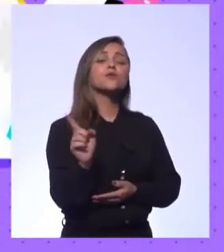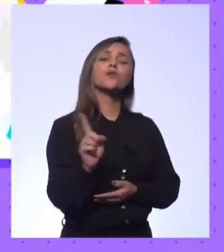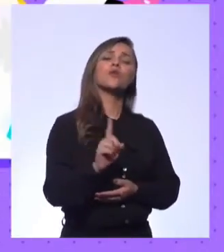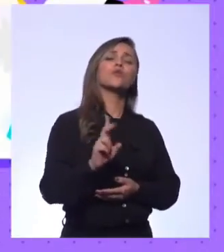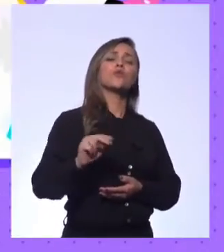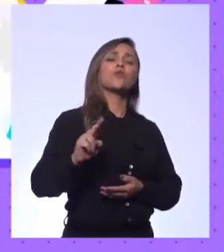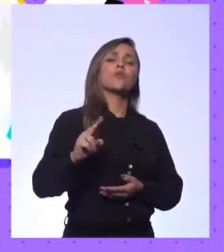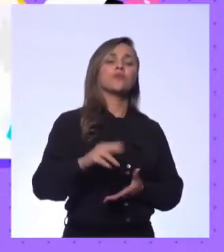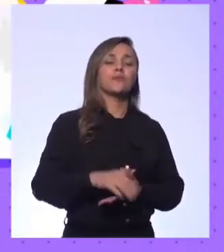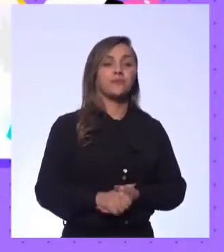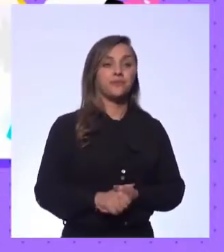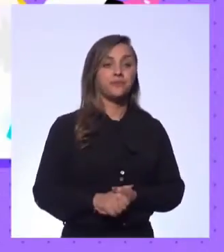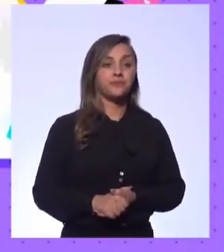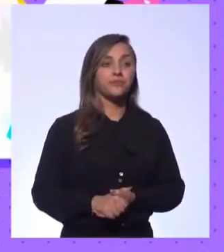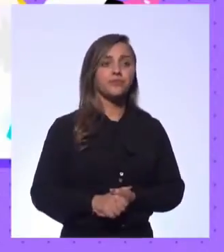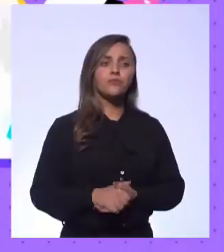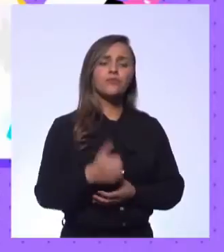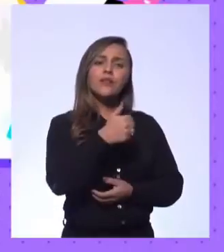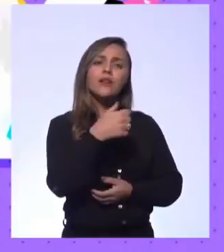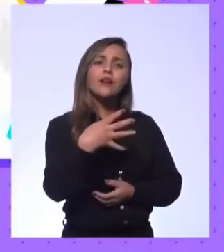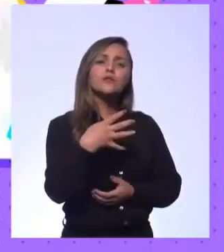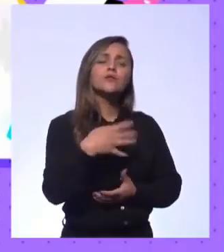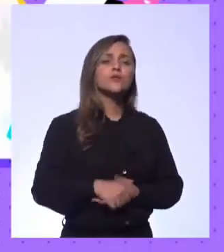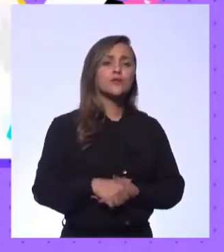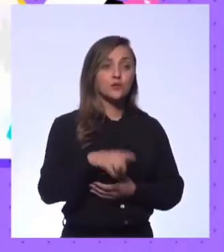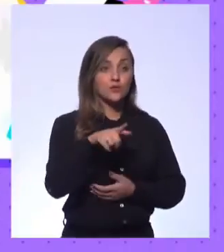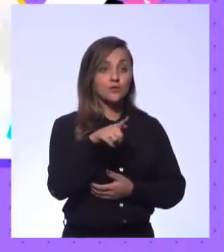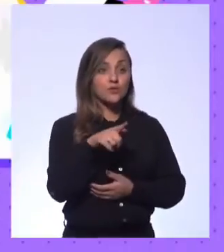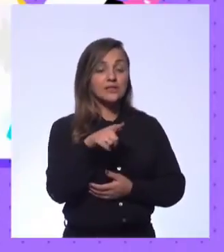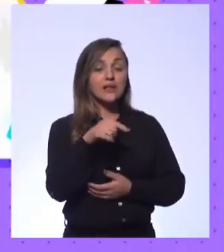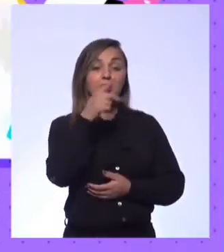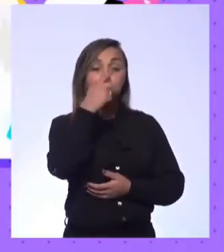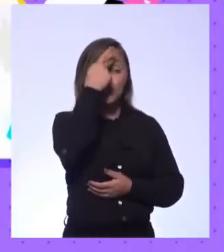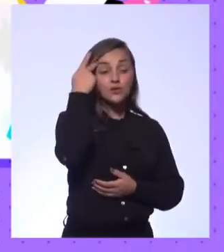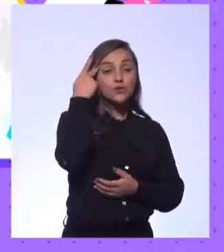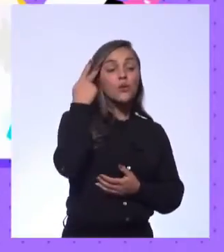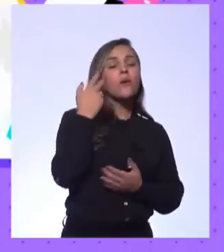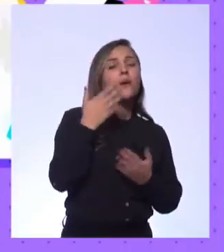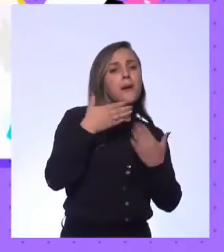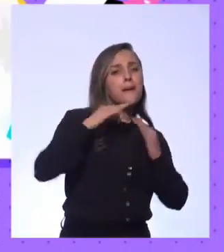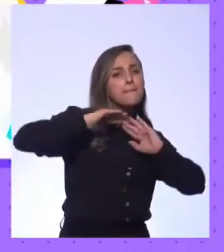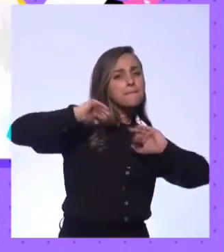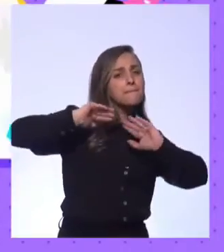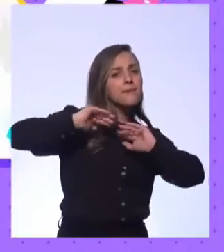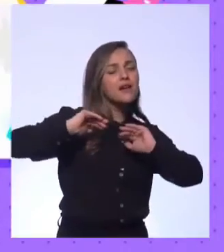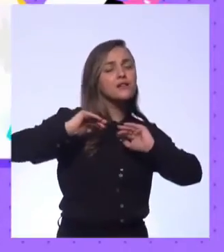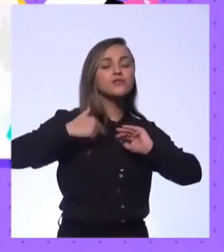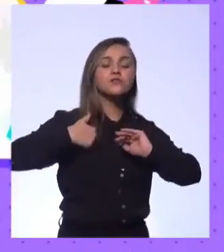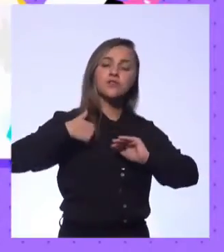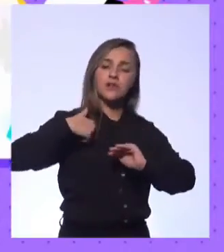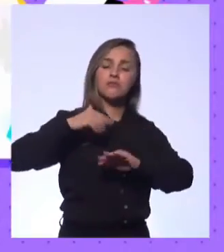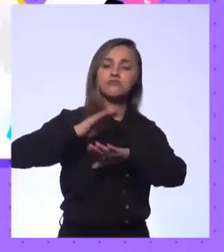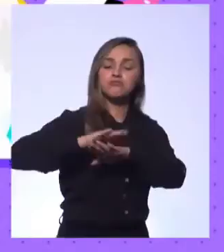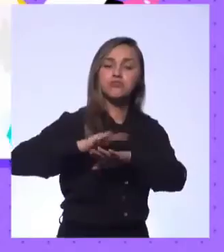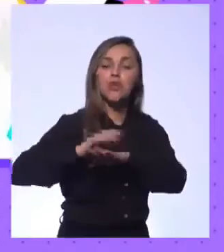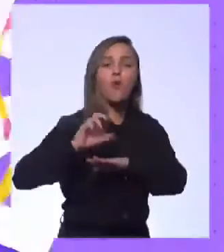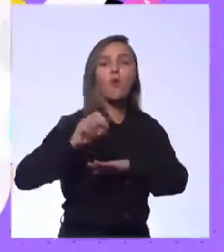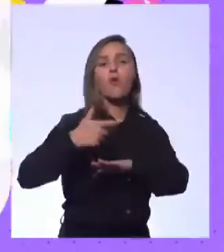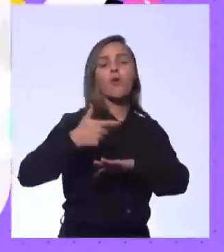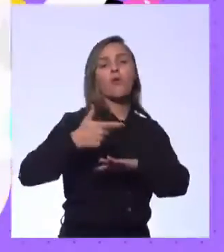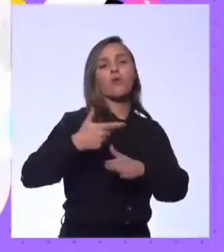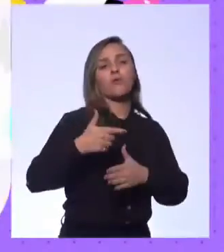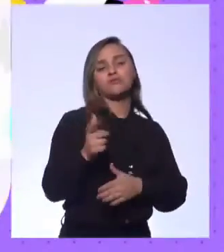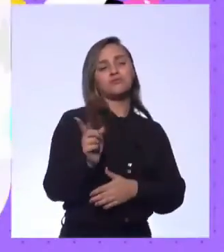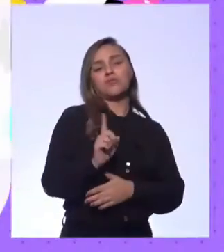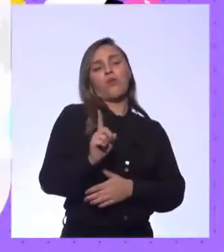Quatorze, você faz coisas antes de ser solicitado ou antes de ser forçado pelas circunstâncias? Meio que pergunta, não, essa